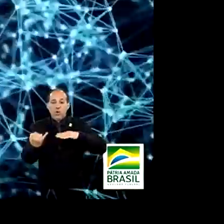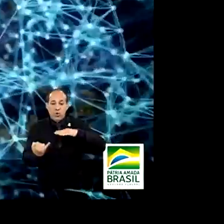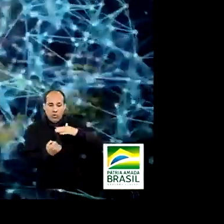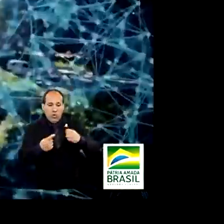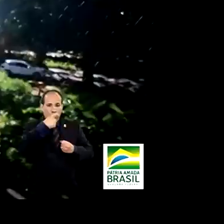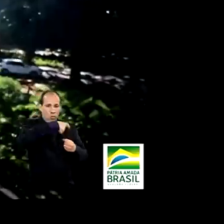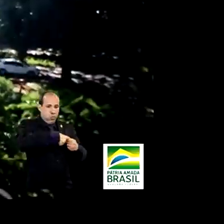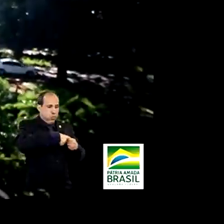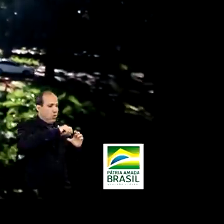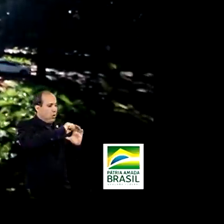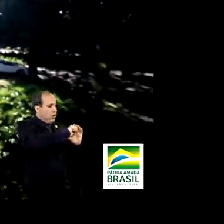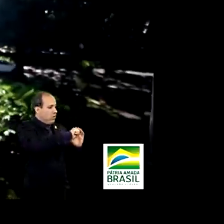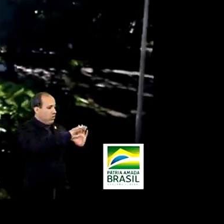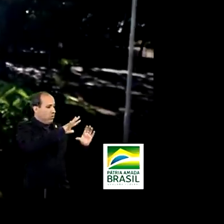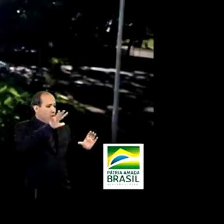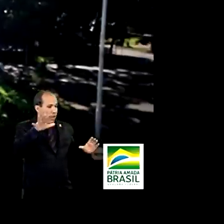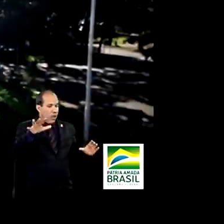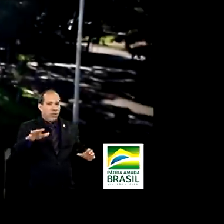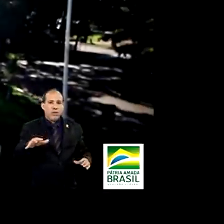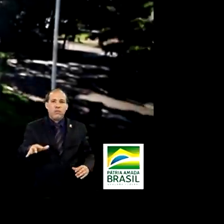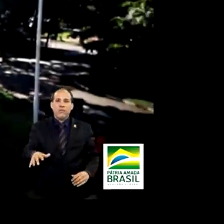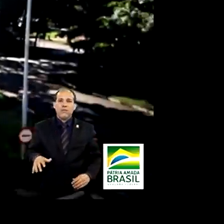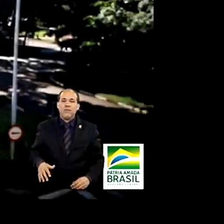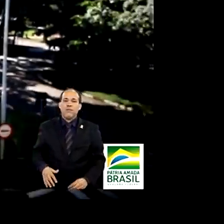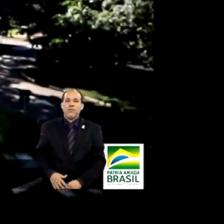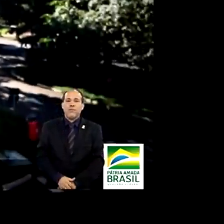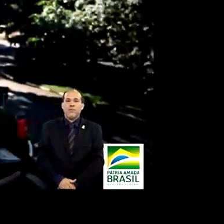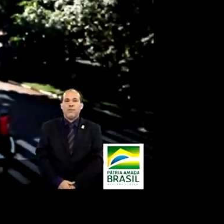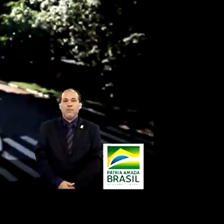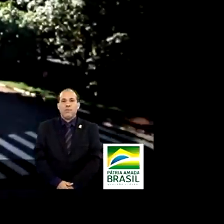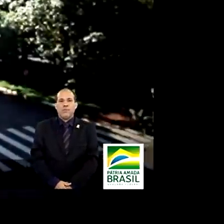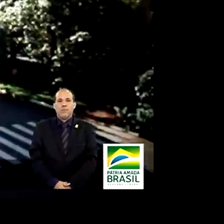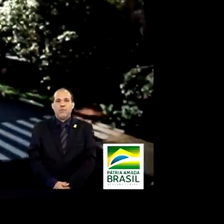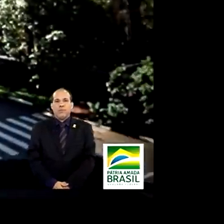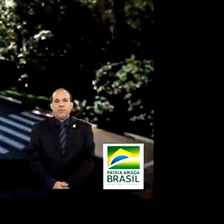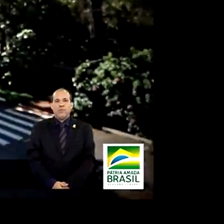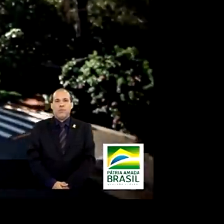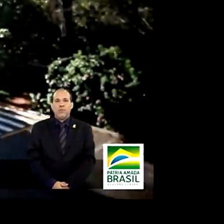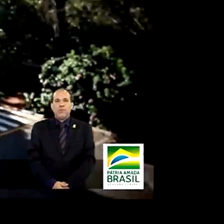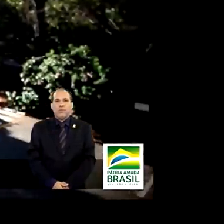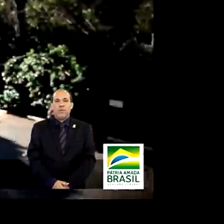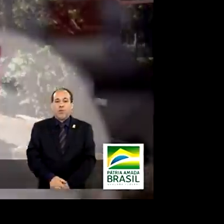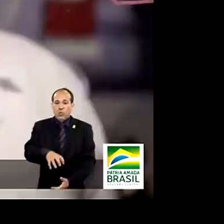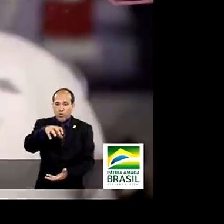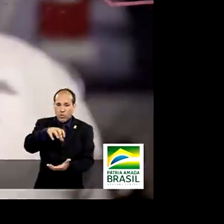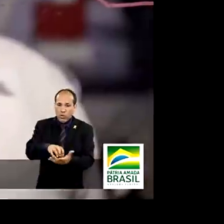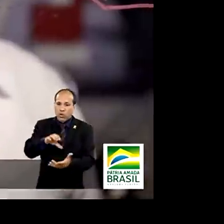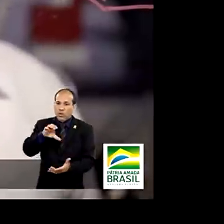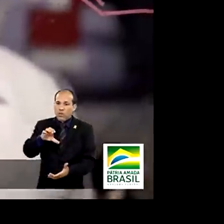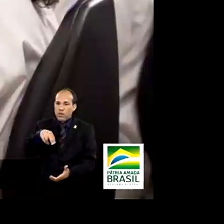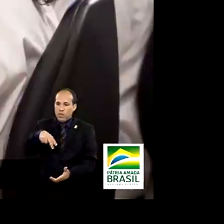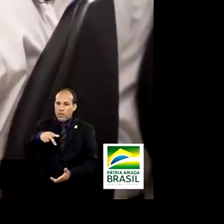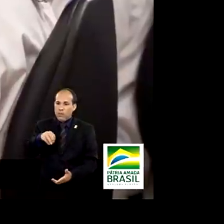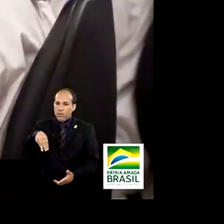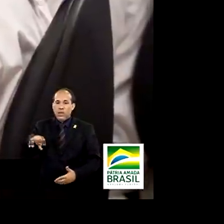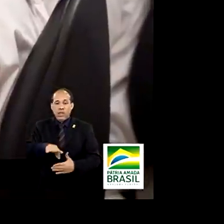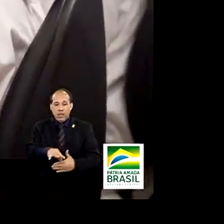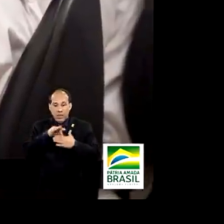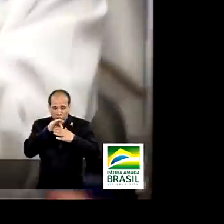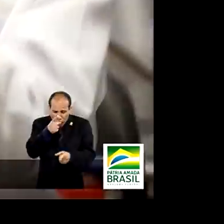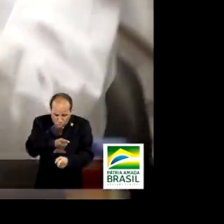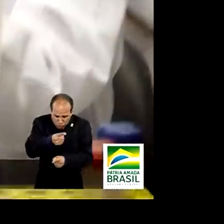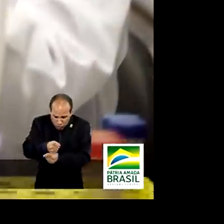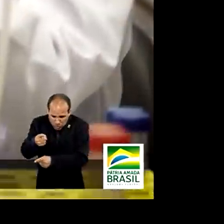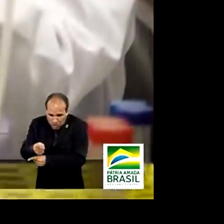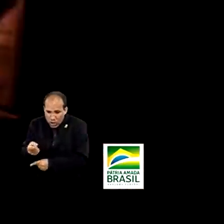Organização Social do Ministério da Ciência, Tecnologia, Inovações e Comunicações, O CNPEN lidera a Frente de